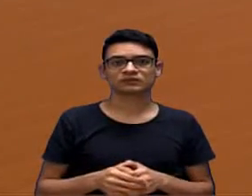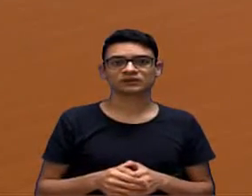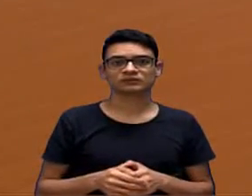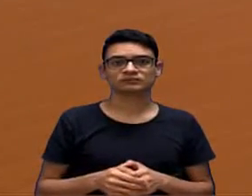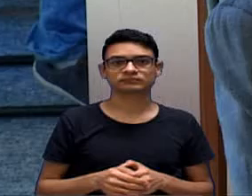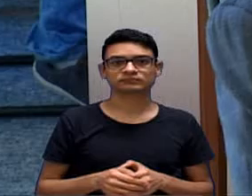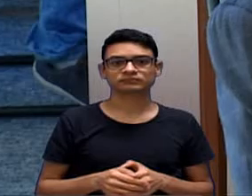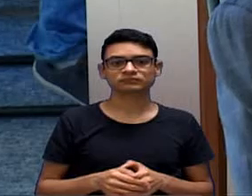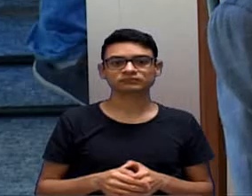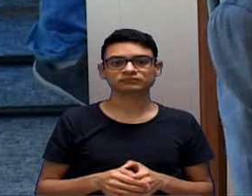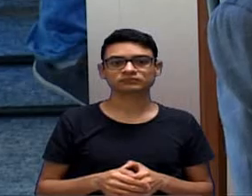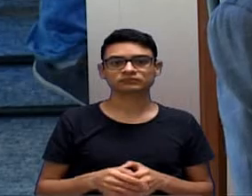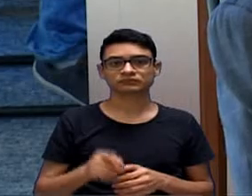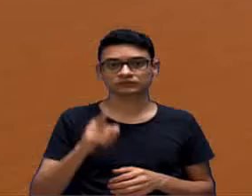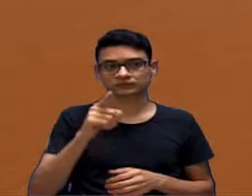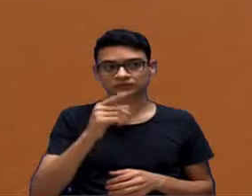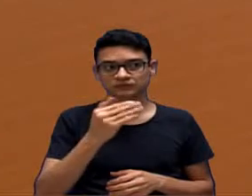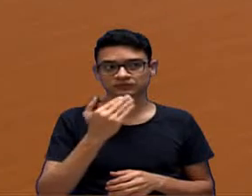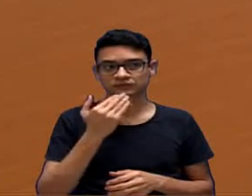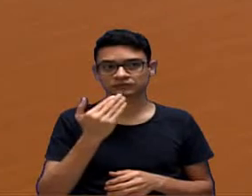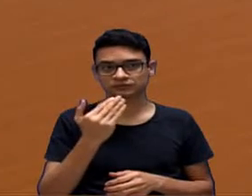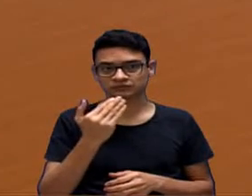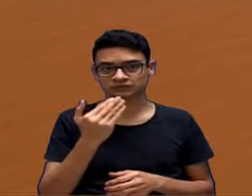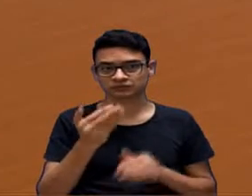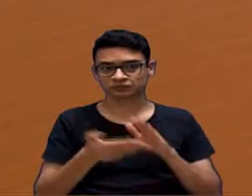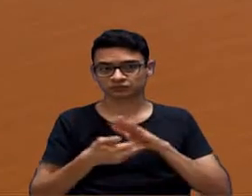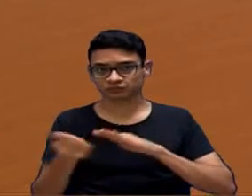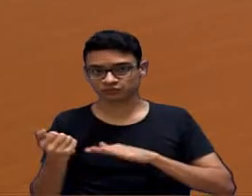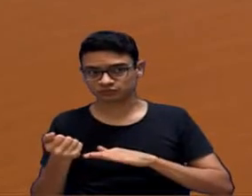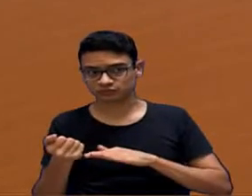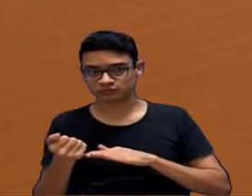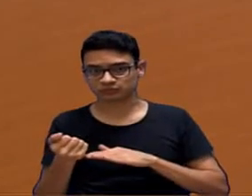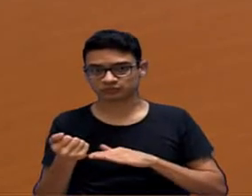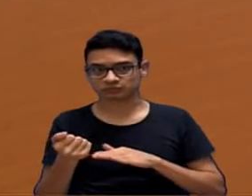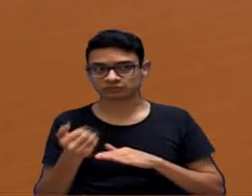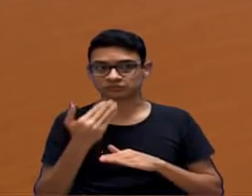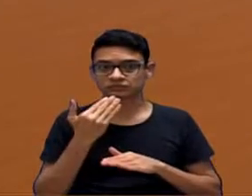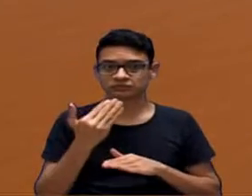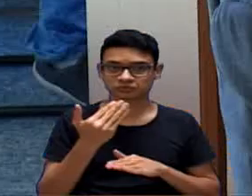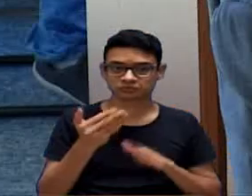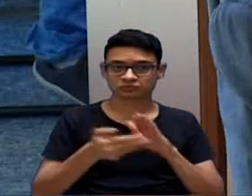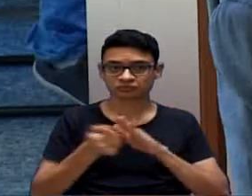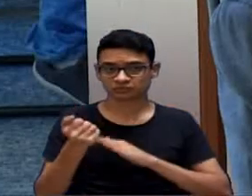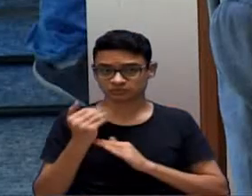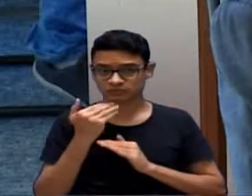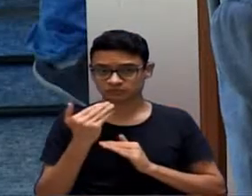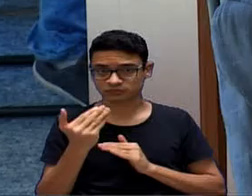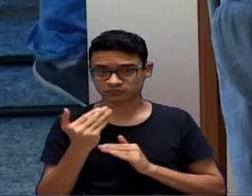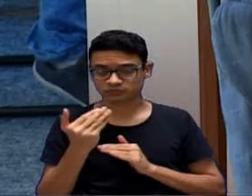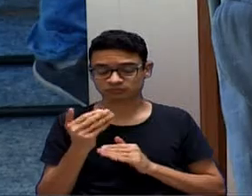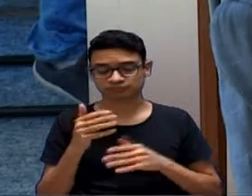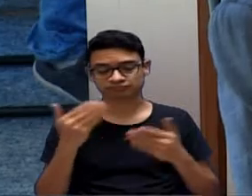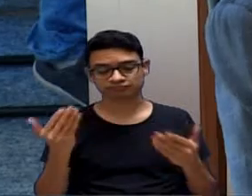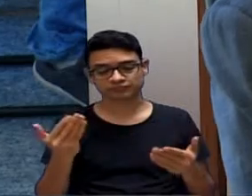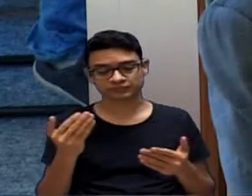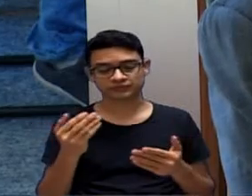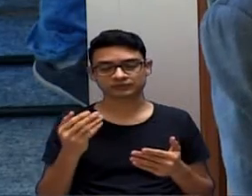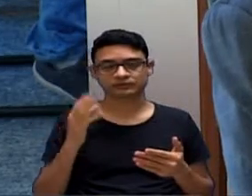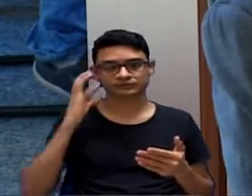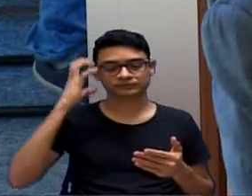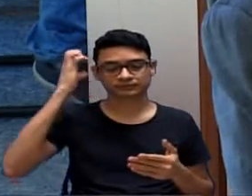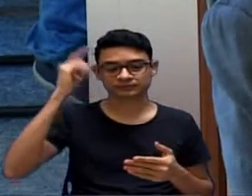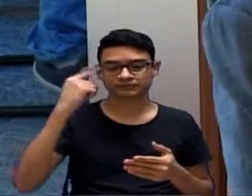pedido, vossa excelência, o encaminhamento para retirada? Não. Não, eu quero que a vereadora... Então, Fernanda, nós vamos ter que colocar